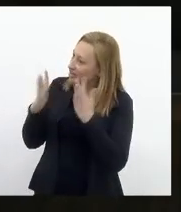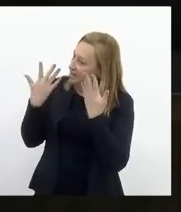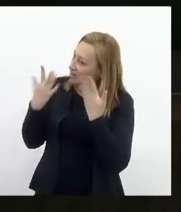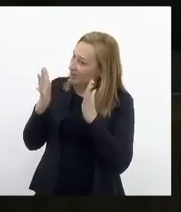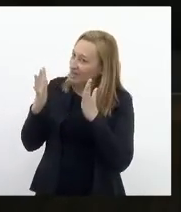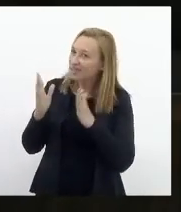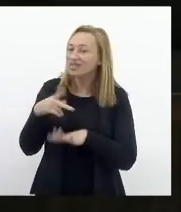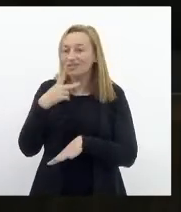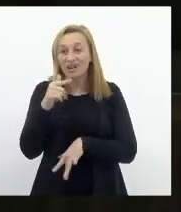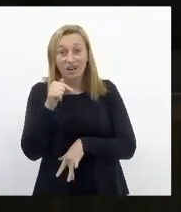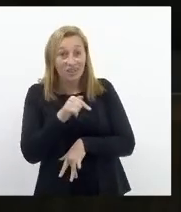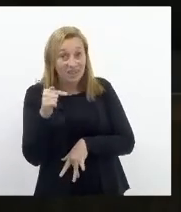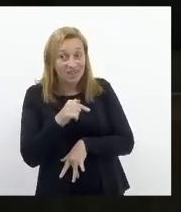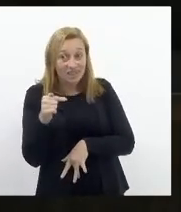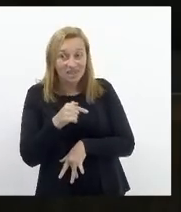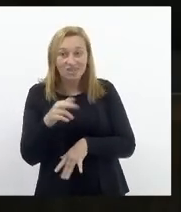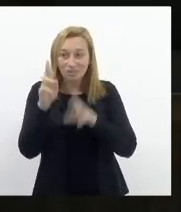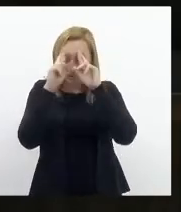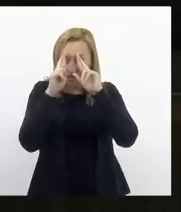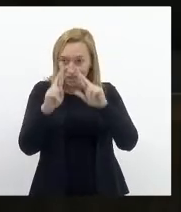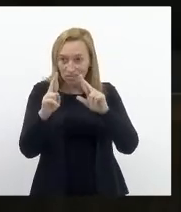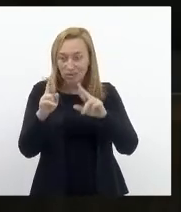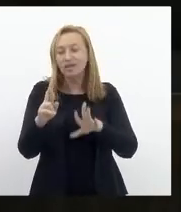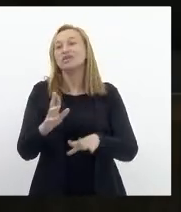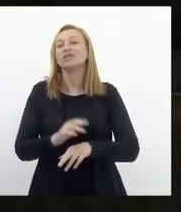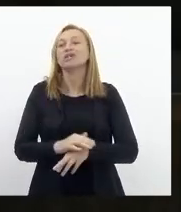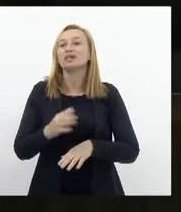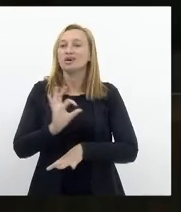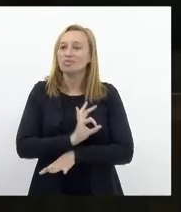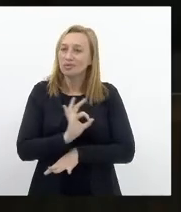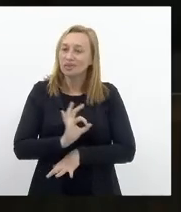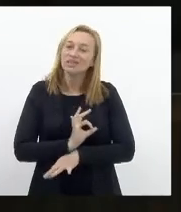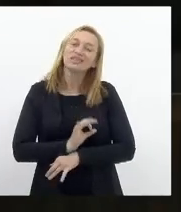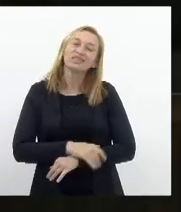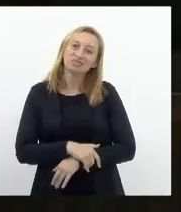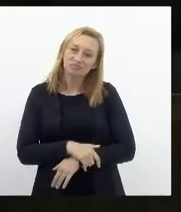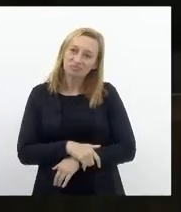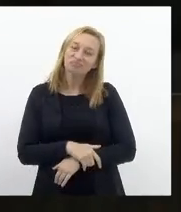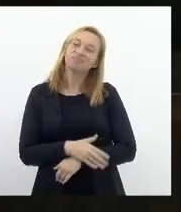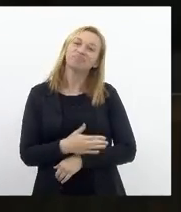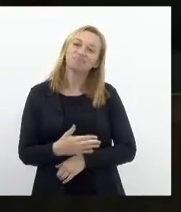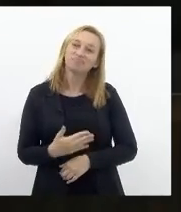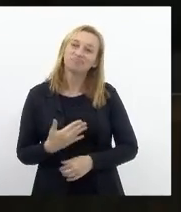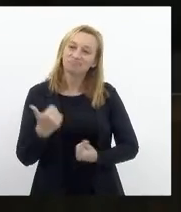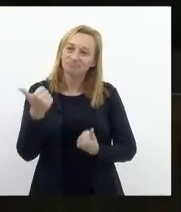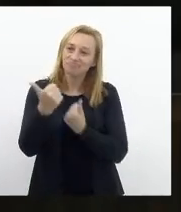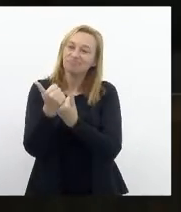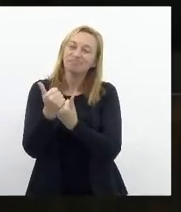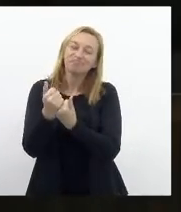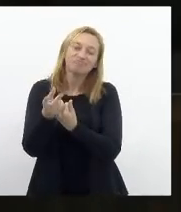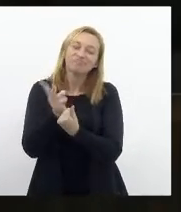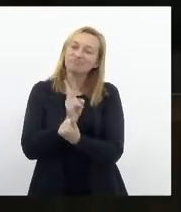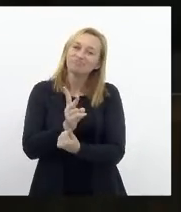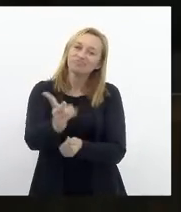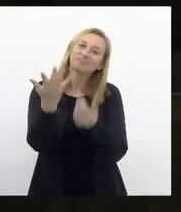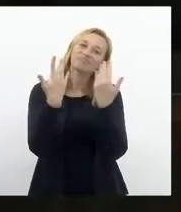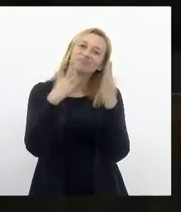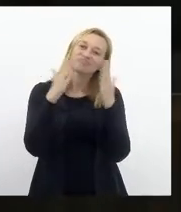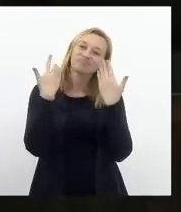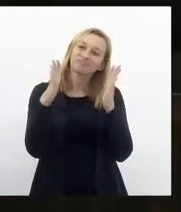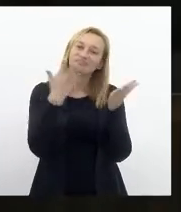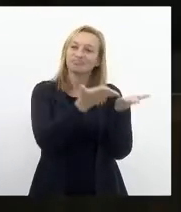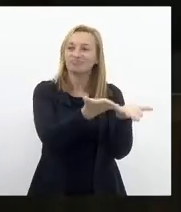aqui nos bastidores, do meu respeito à Polícia Civil e o meu integral apoio sempre. Parabéns a todos